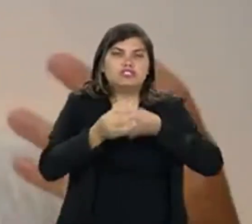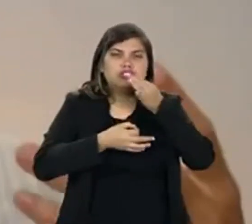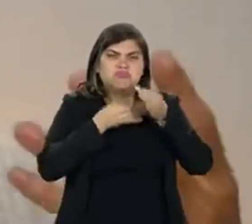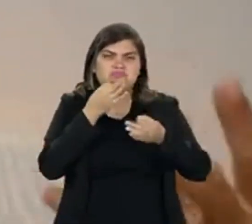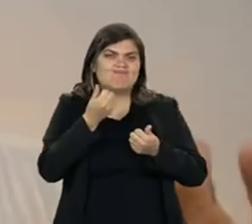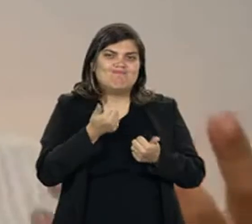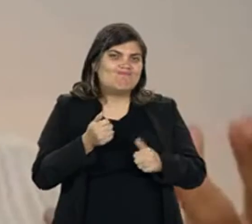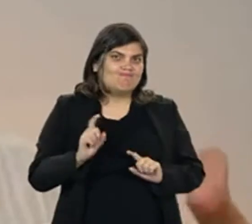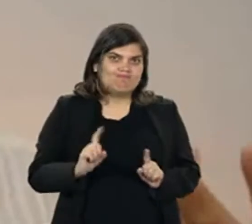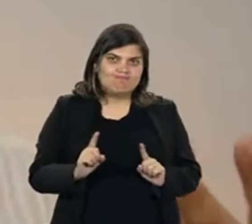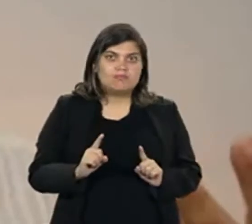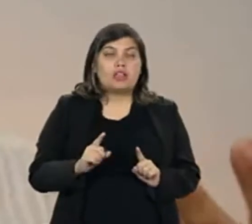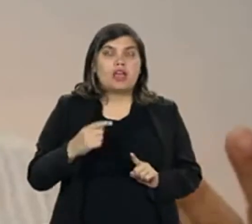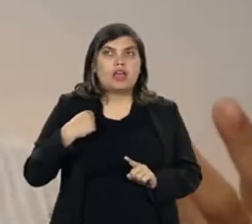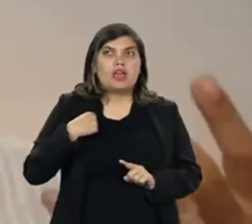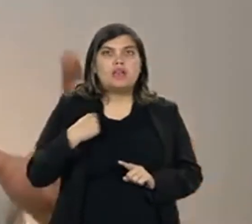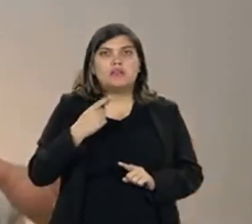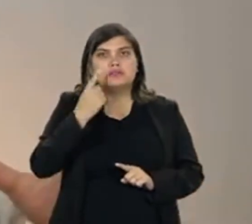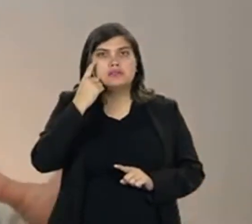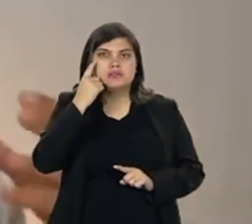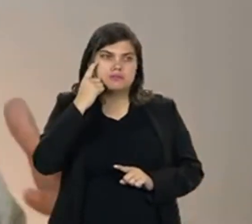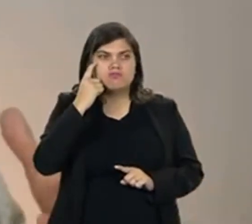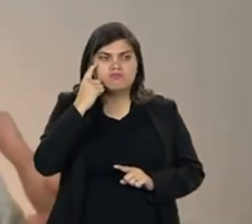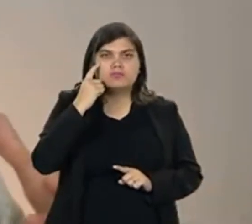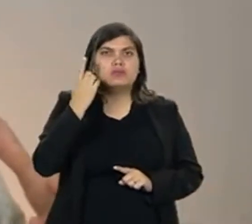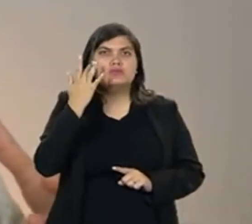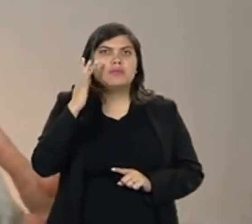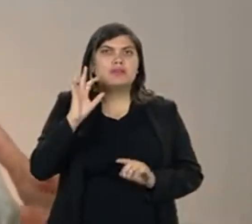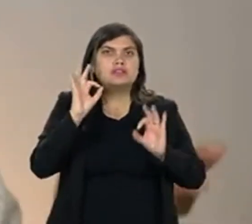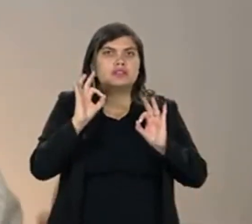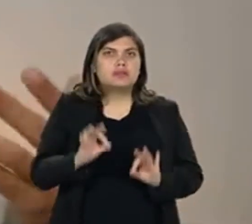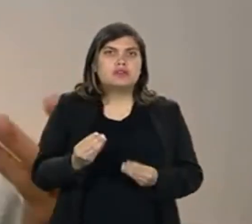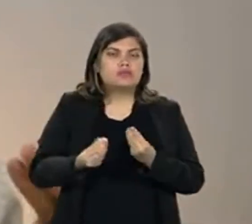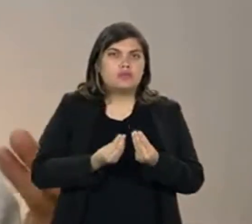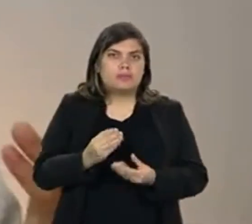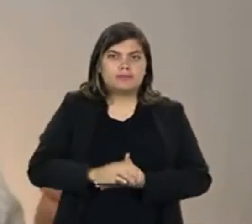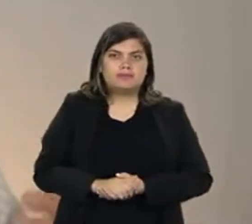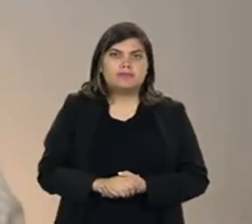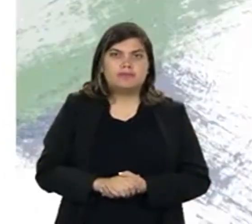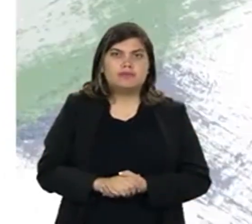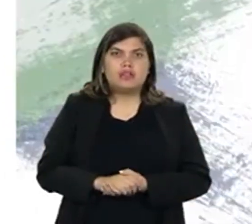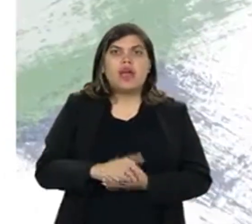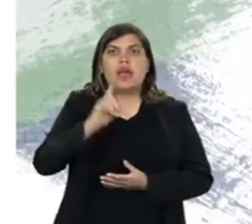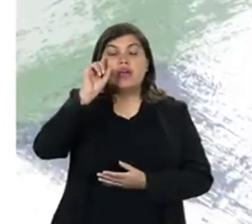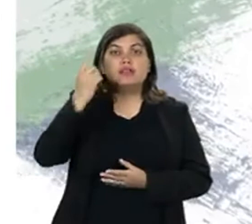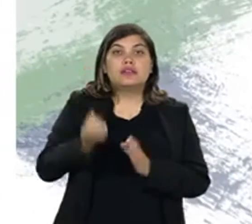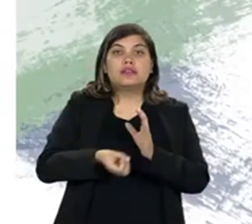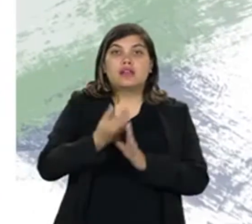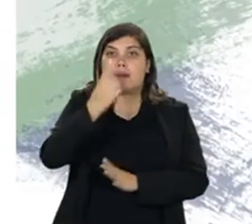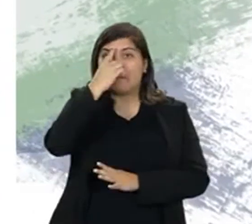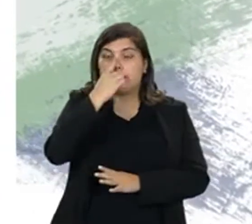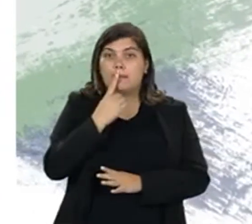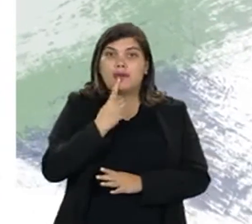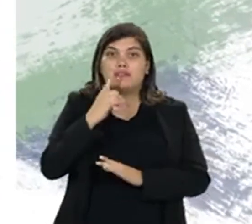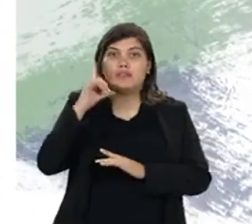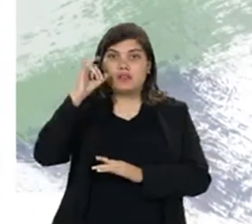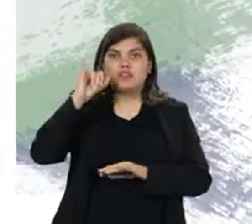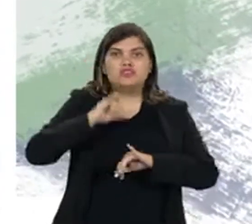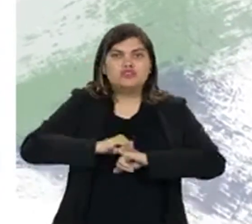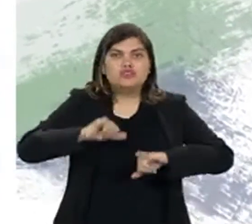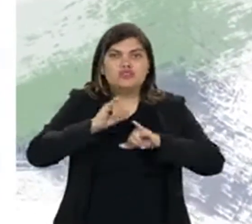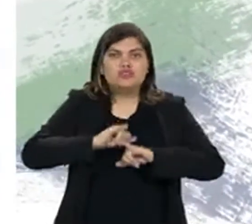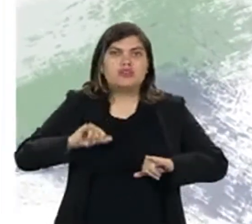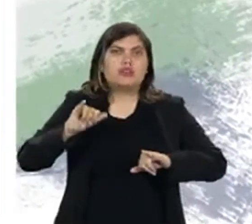usava os argumentos que não funcionavam muito bem. E eu tinha argumentos, eu tinha coisa para falar, não sabia exatamente qual formado. A ideia foi criar um perfil no